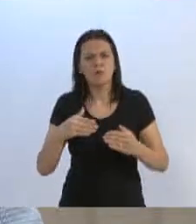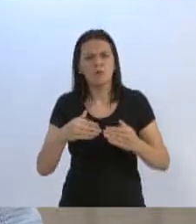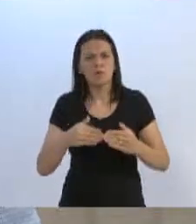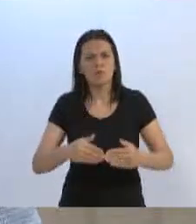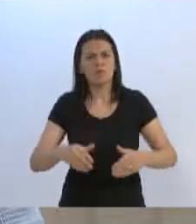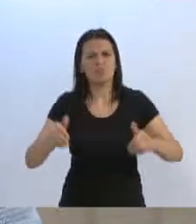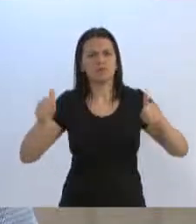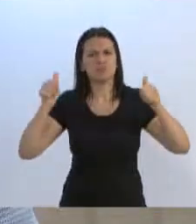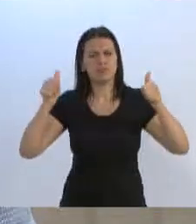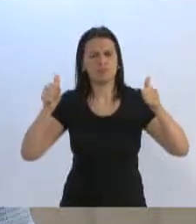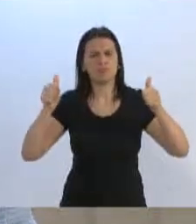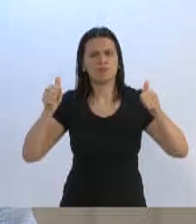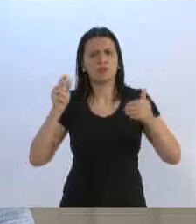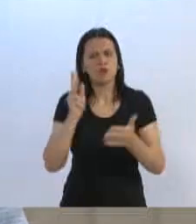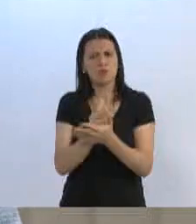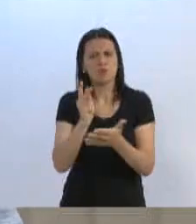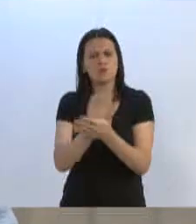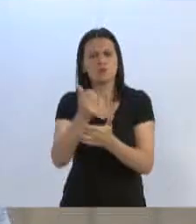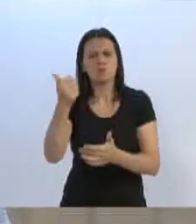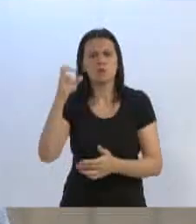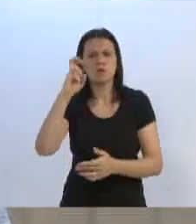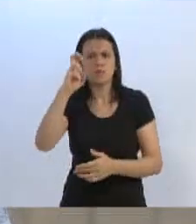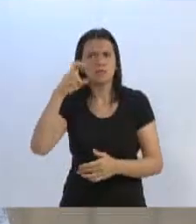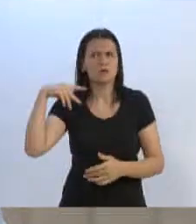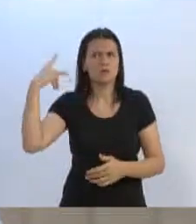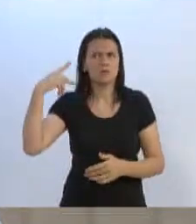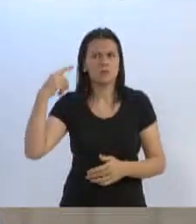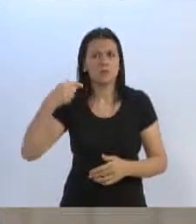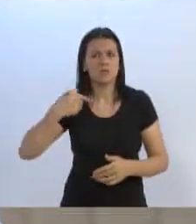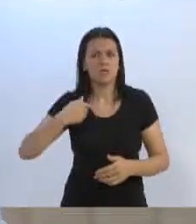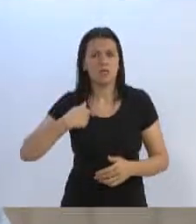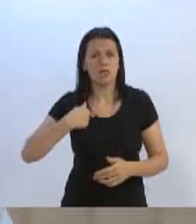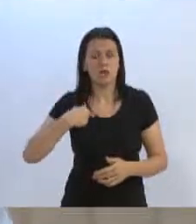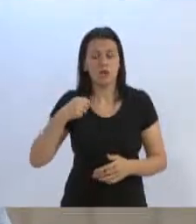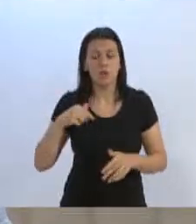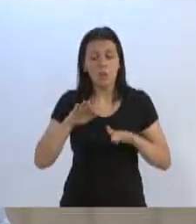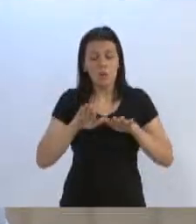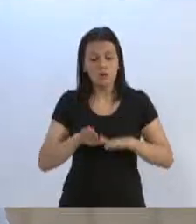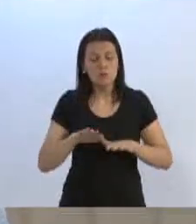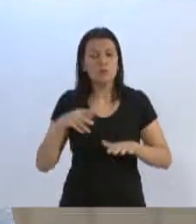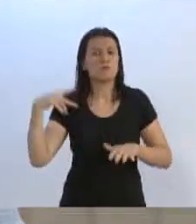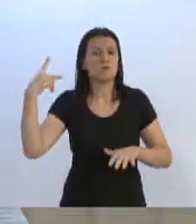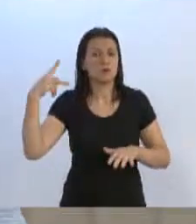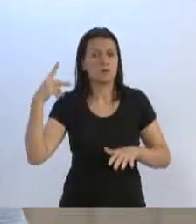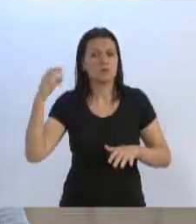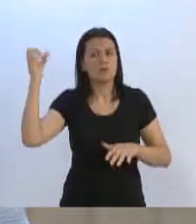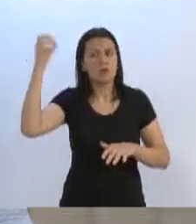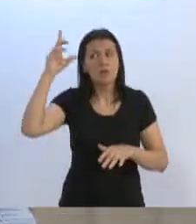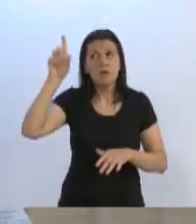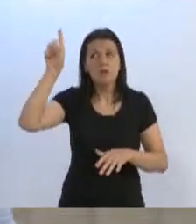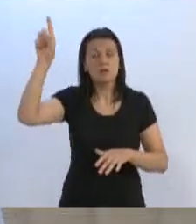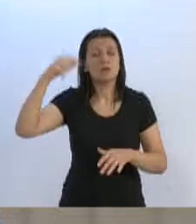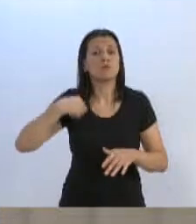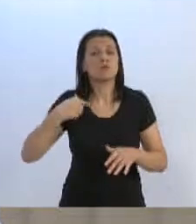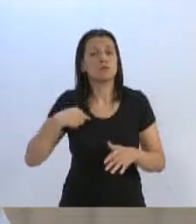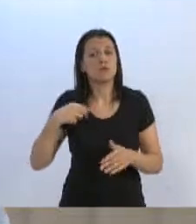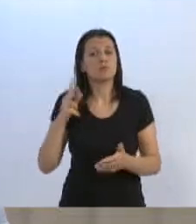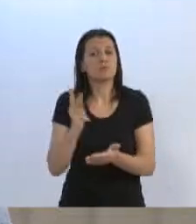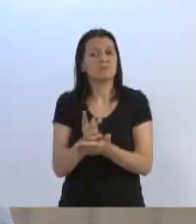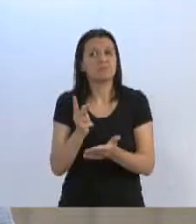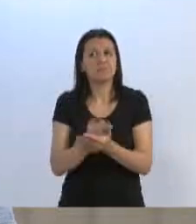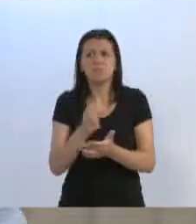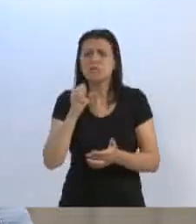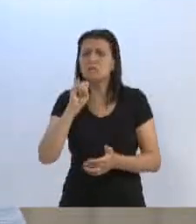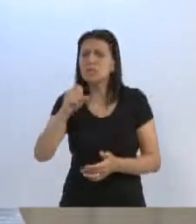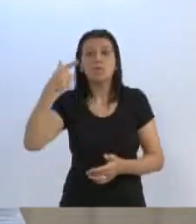dos 15 vereadores. Eu não sou vereador, eu estou vereador. Graças a Deus, tenho a condição de, se por acaso não me